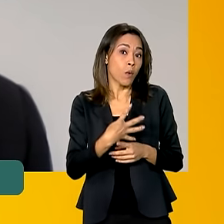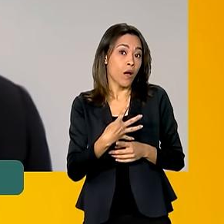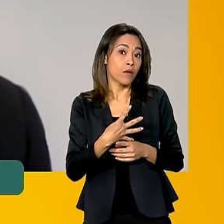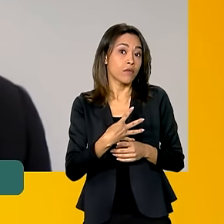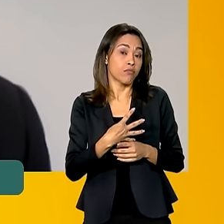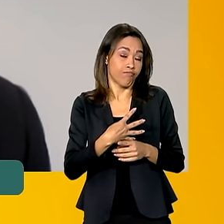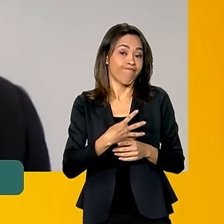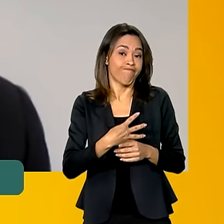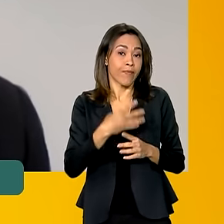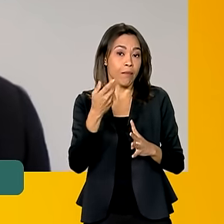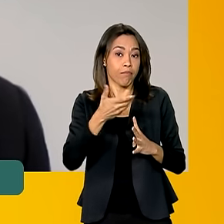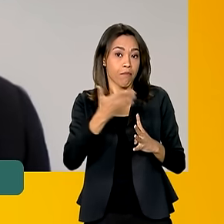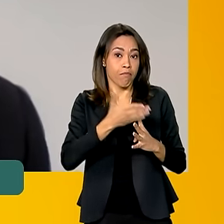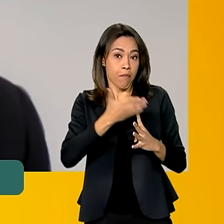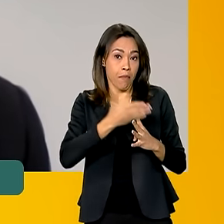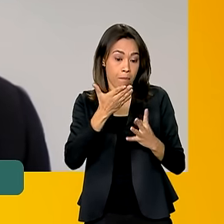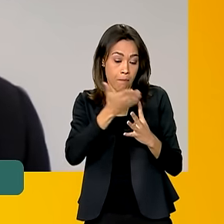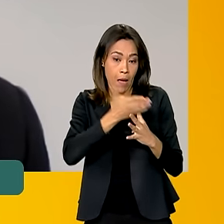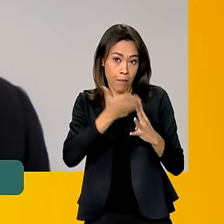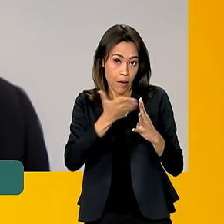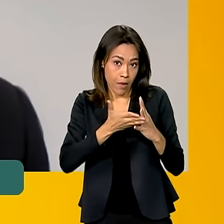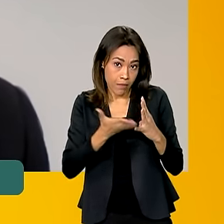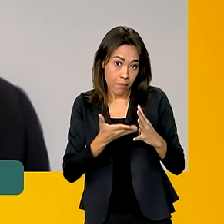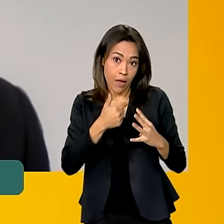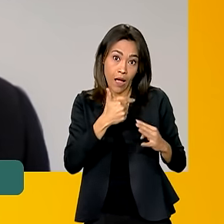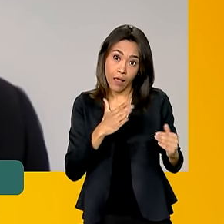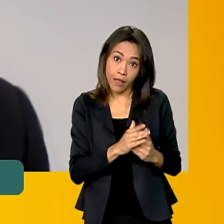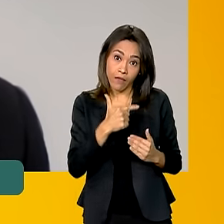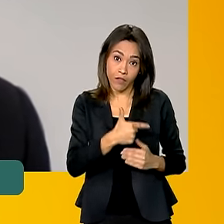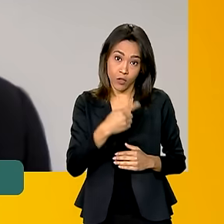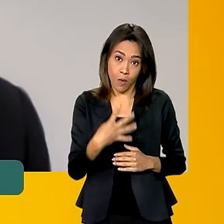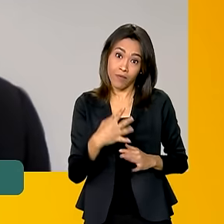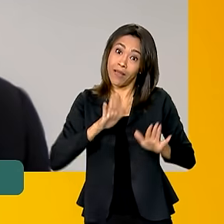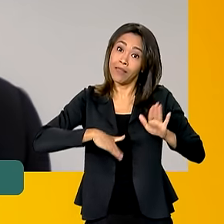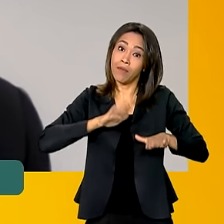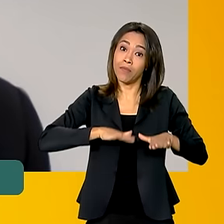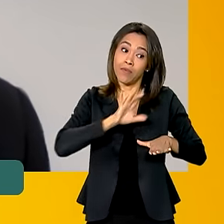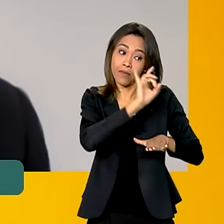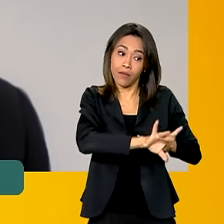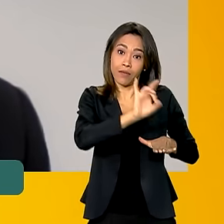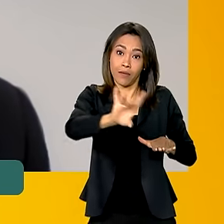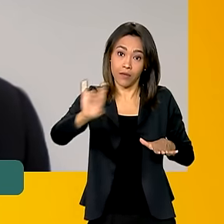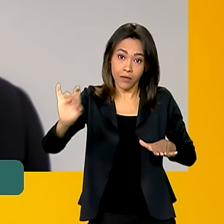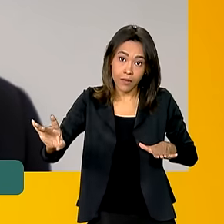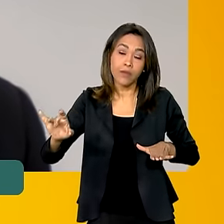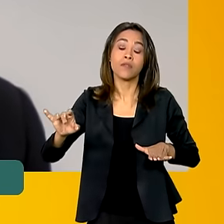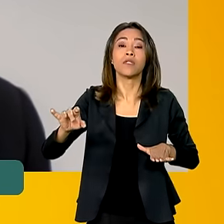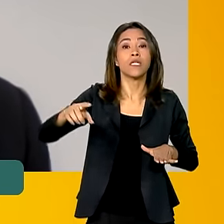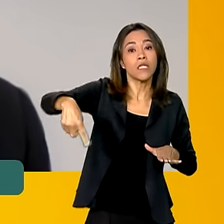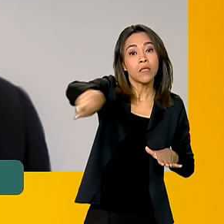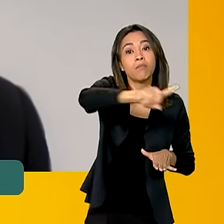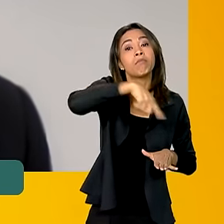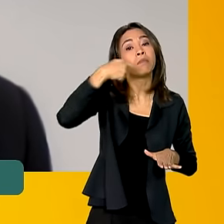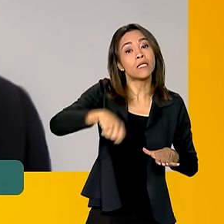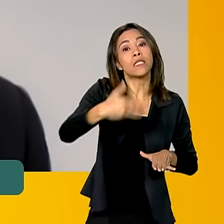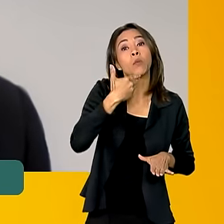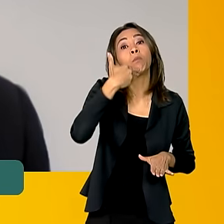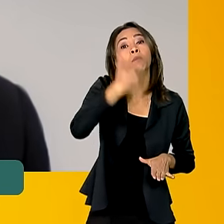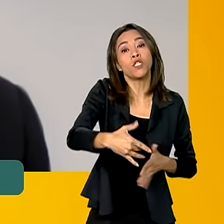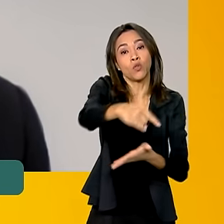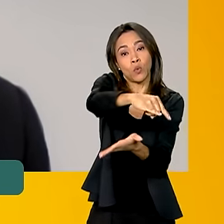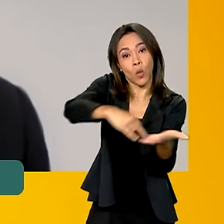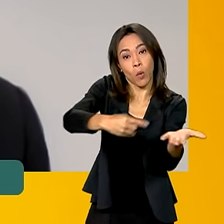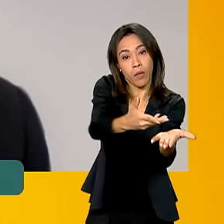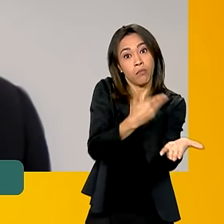Importante que é por demanda, então, os nossos mutuários fazerem a solicitação. Nós temos